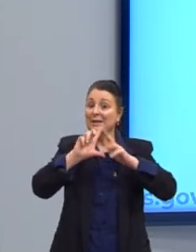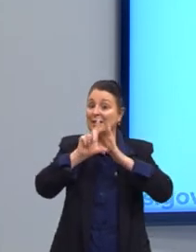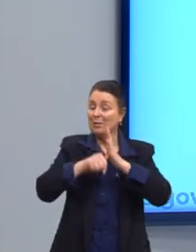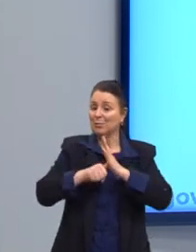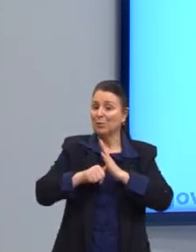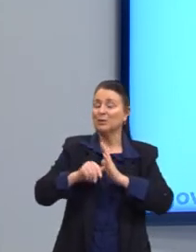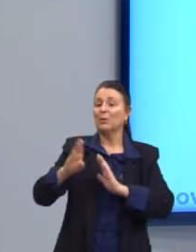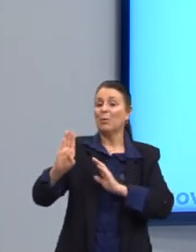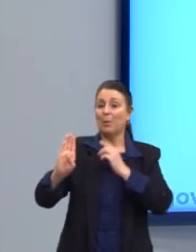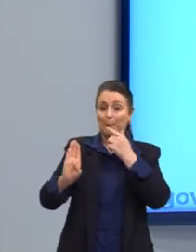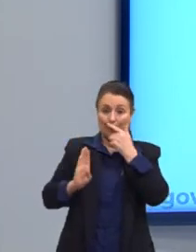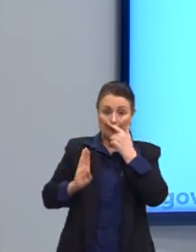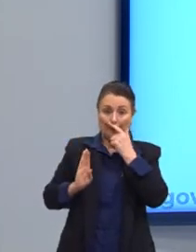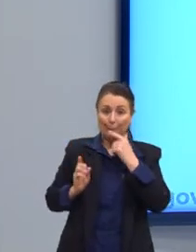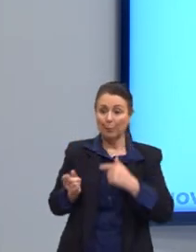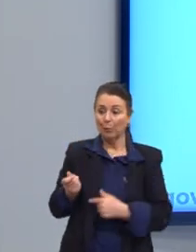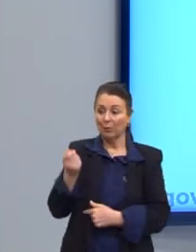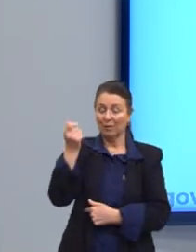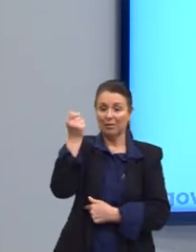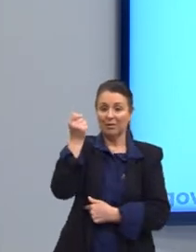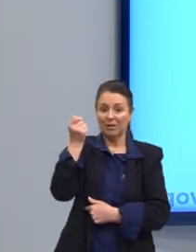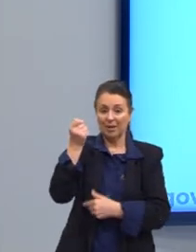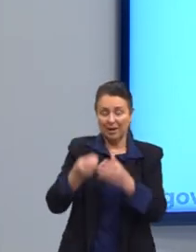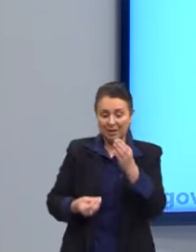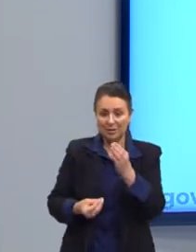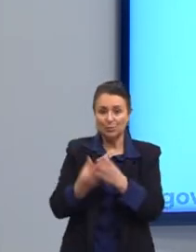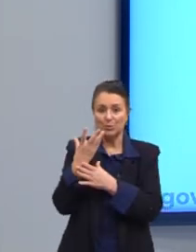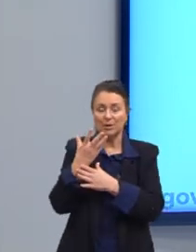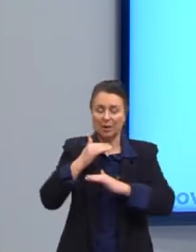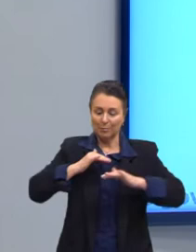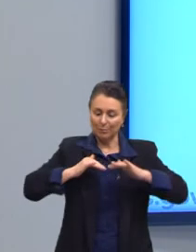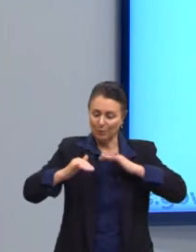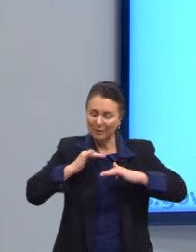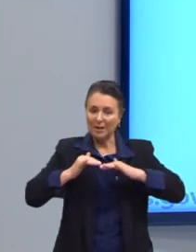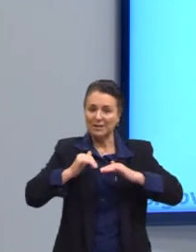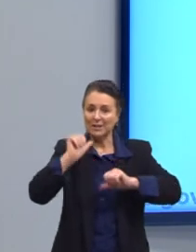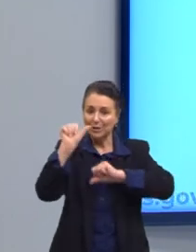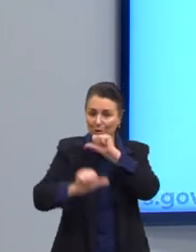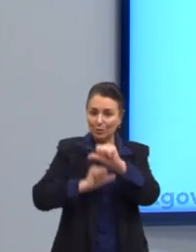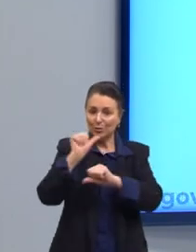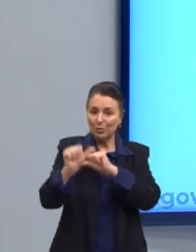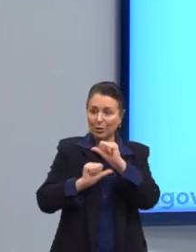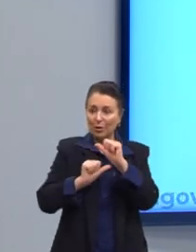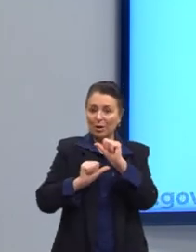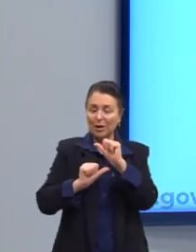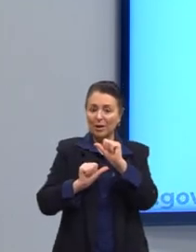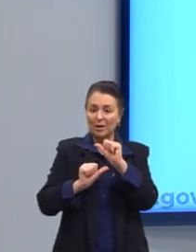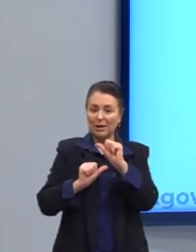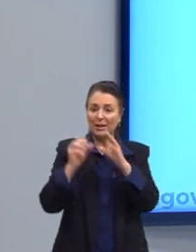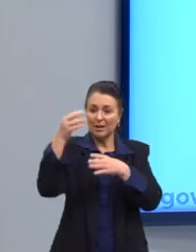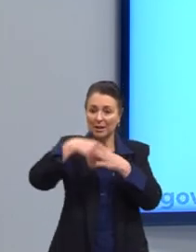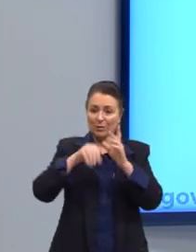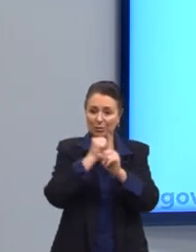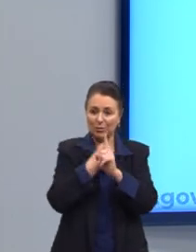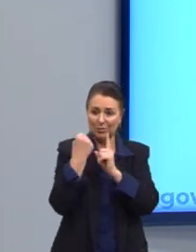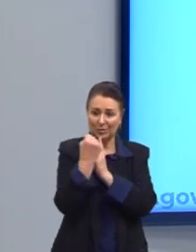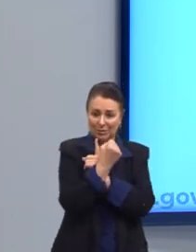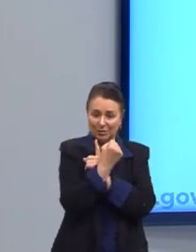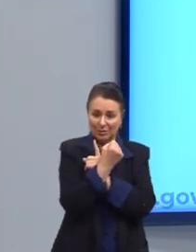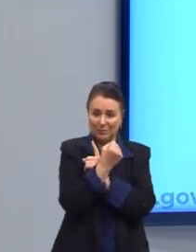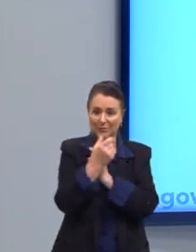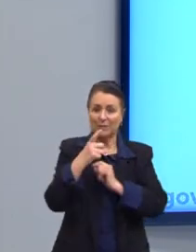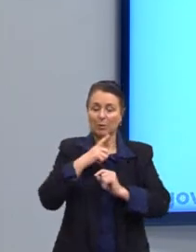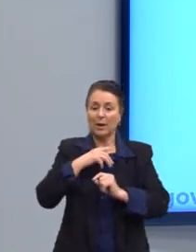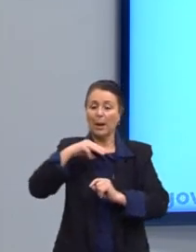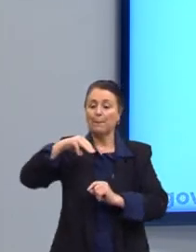social, essa possibilidade de compra através do processo da burguesia. E aí vem então a